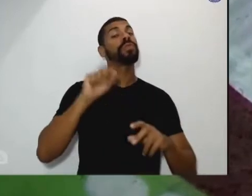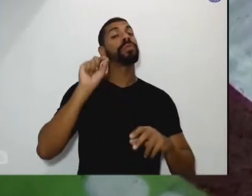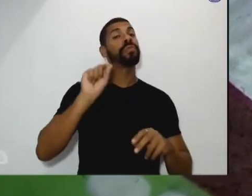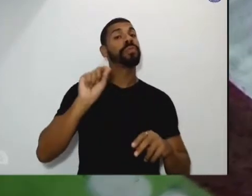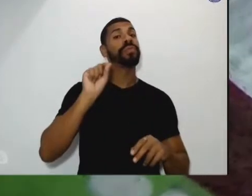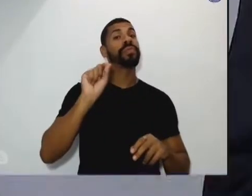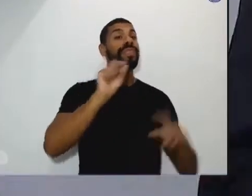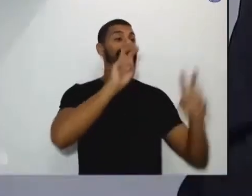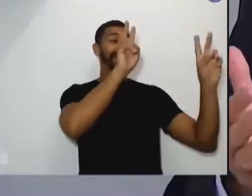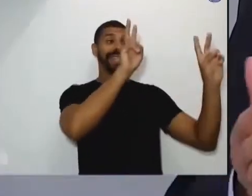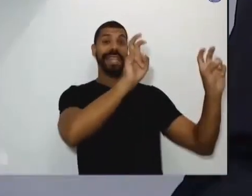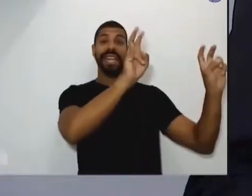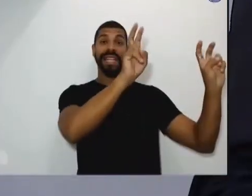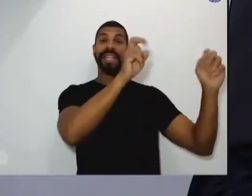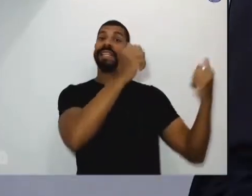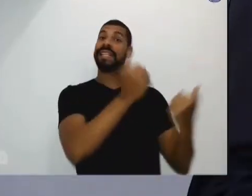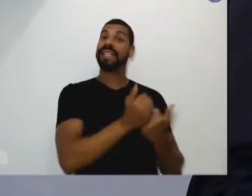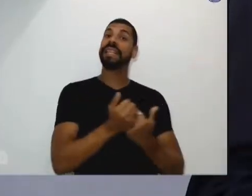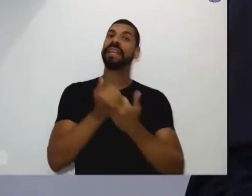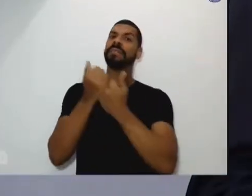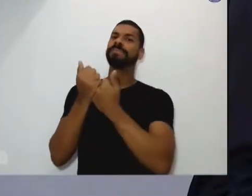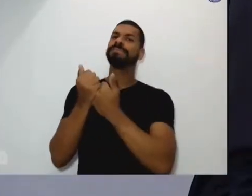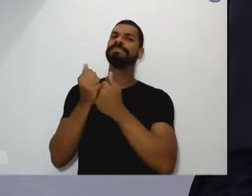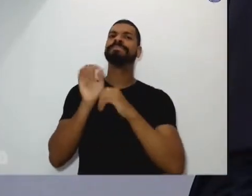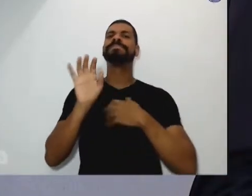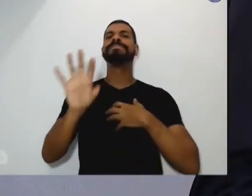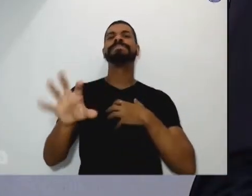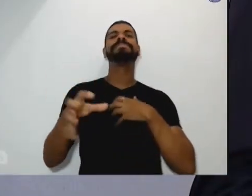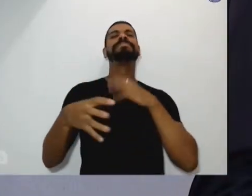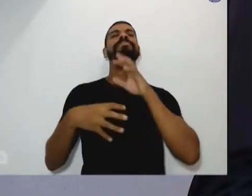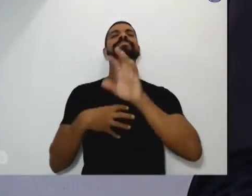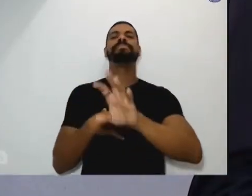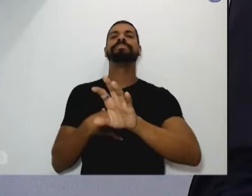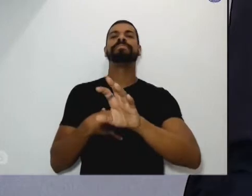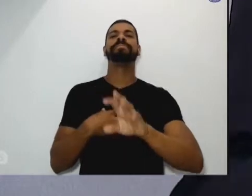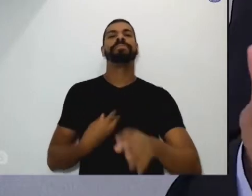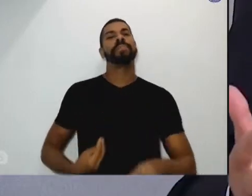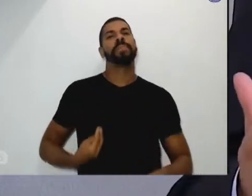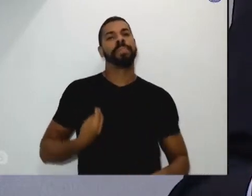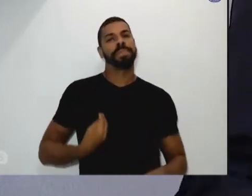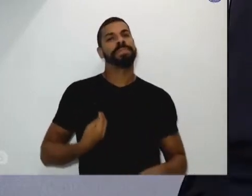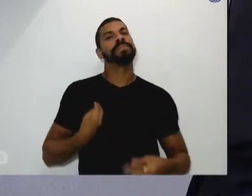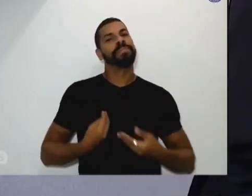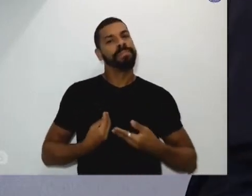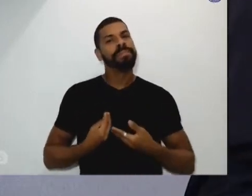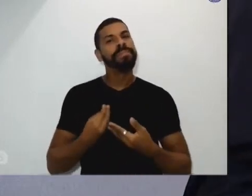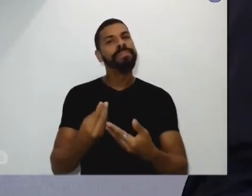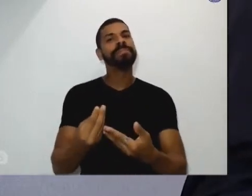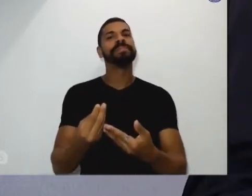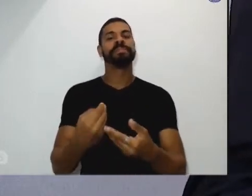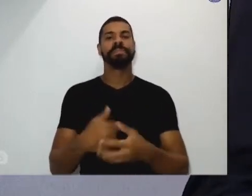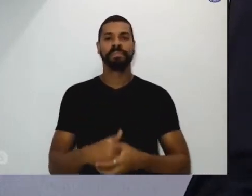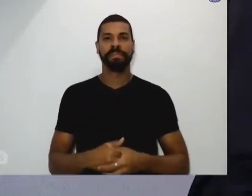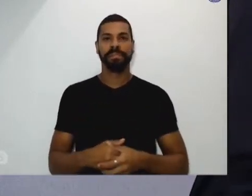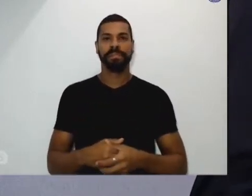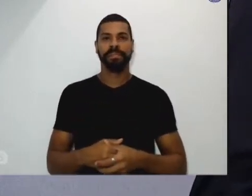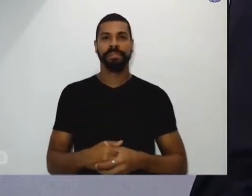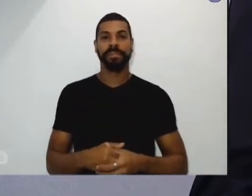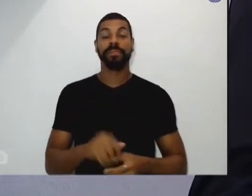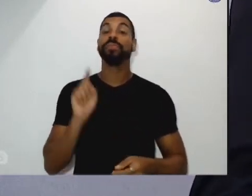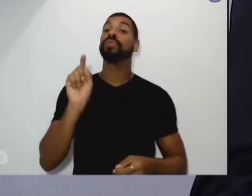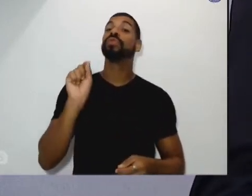desta campanha, fraternidade e vida, dom e compromisso, nós temos o compromisso, como